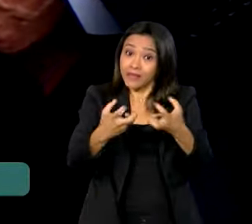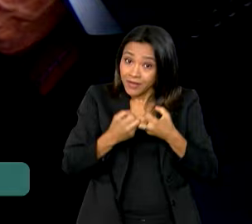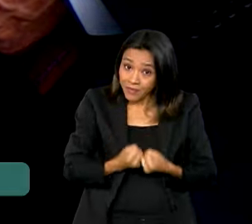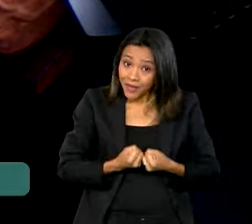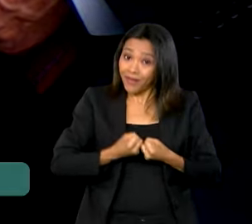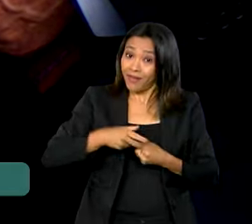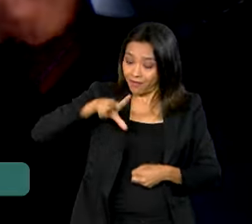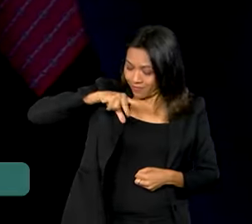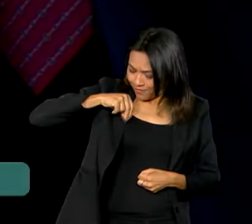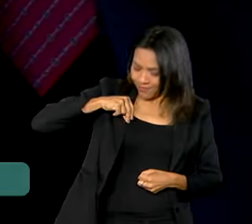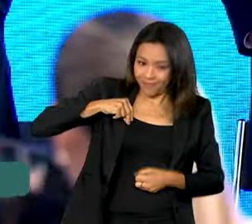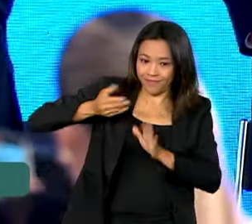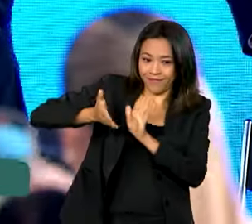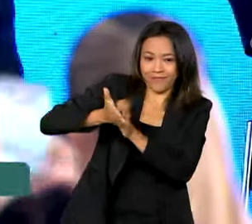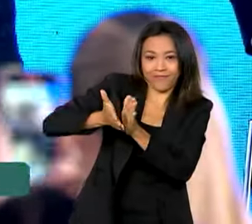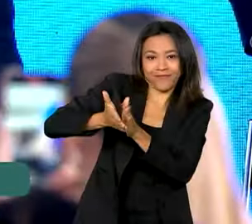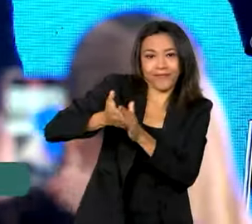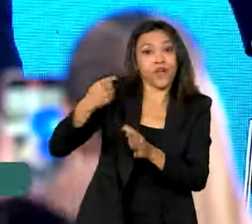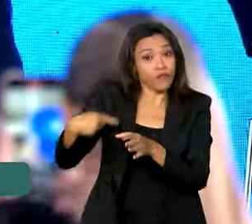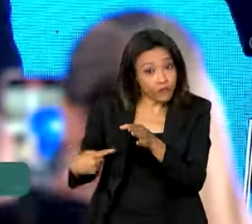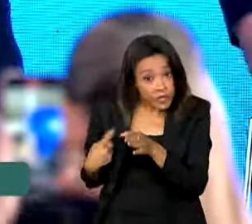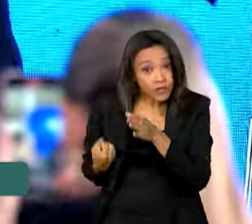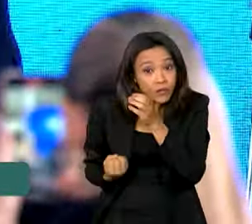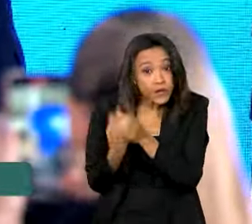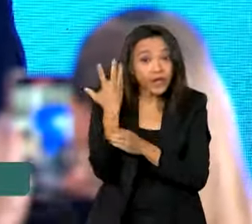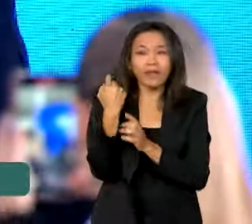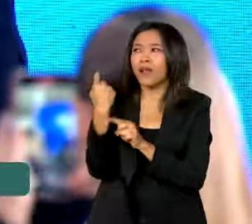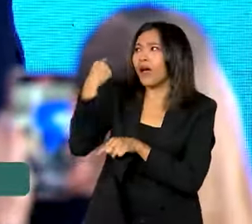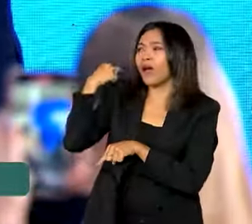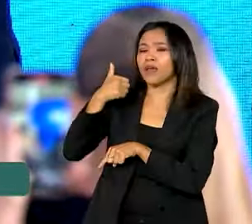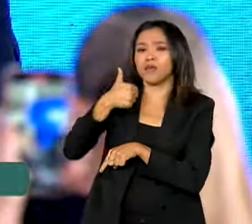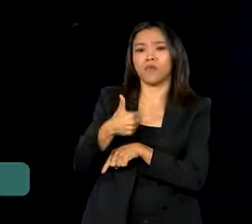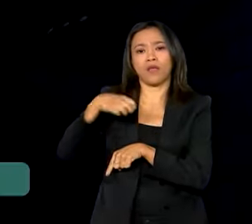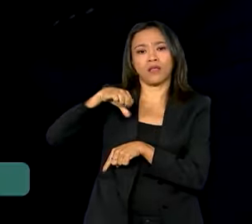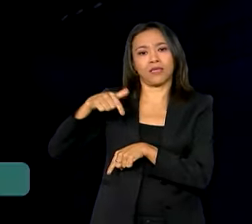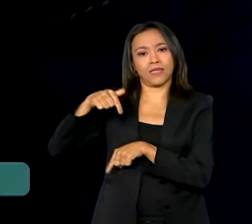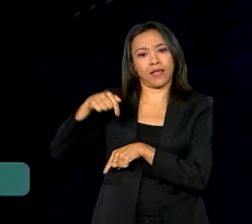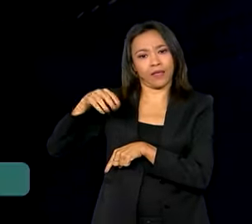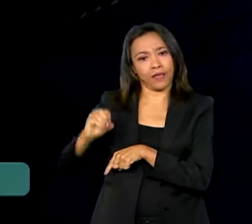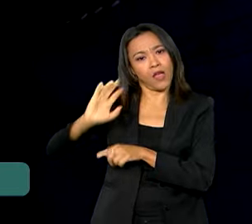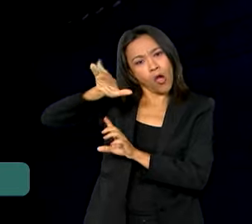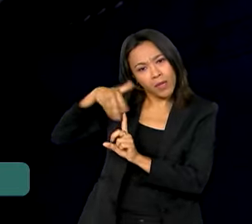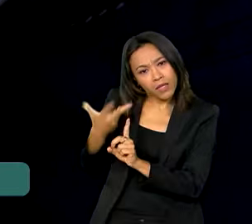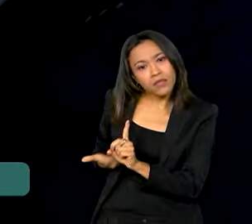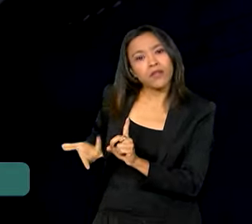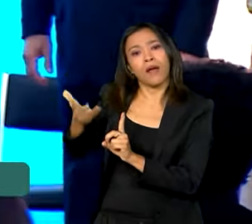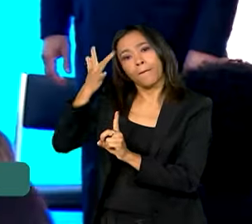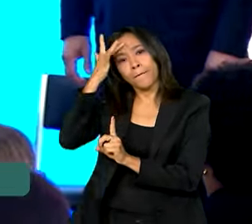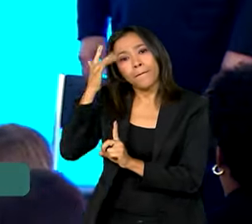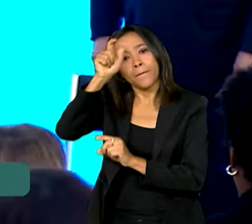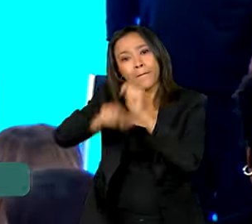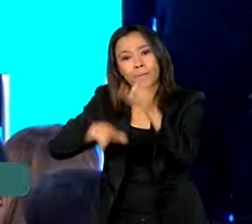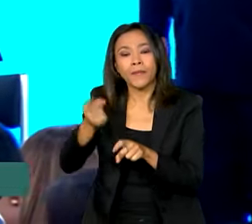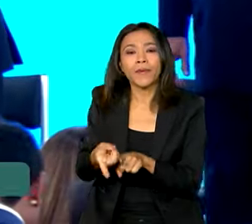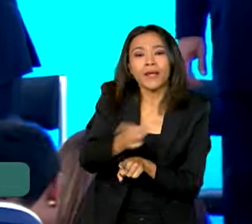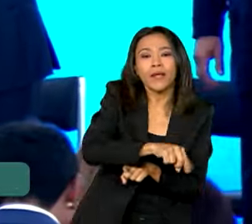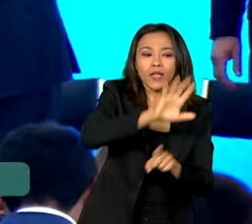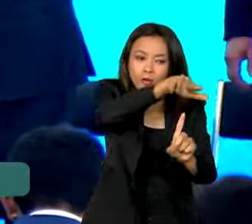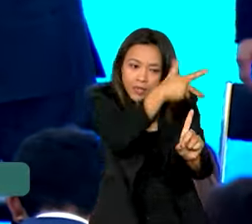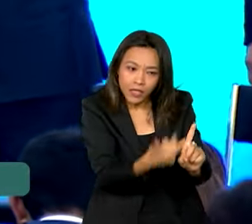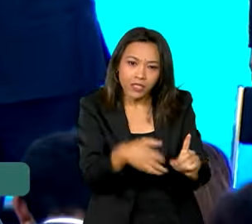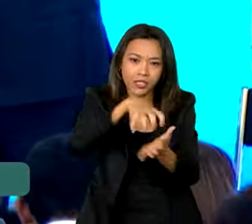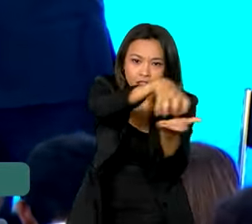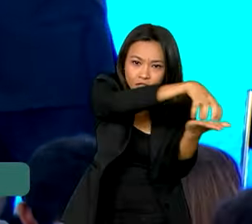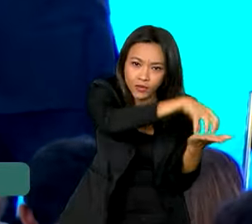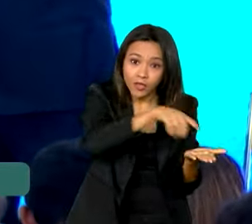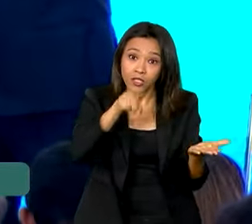Cruz. A honraria foi criada em 1970 para homenagear pessoas ou instituições com atuação de destaque em